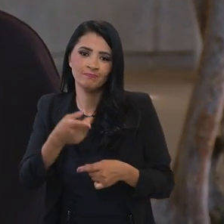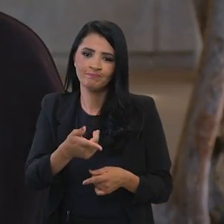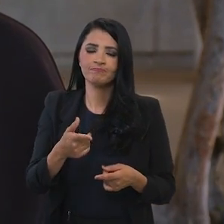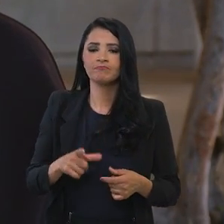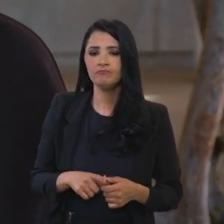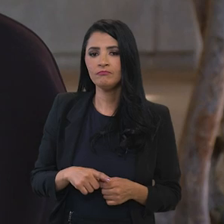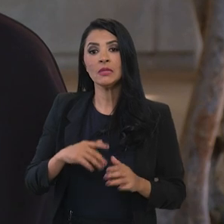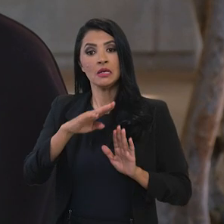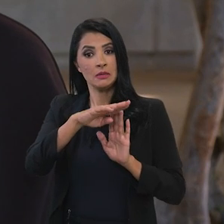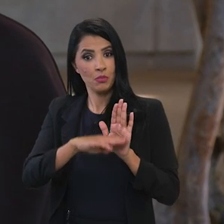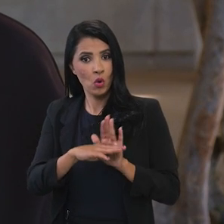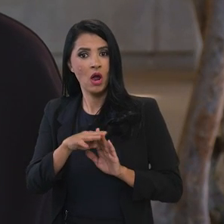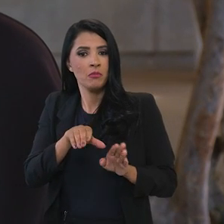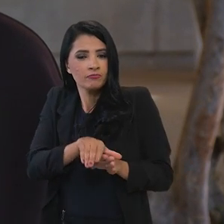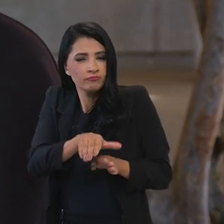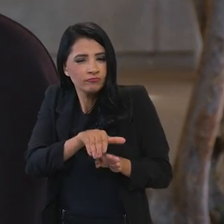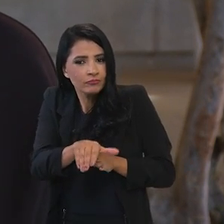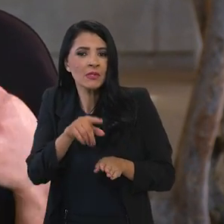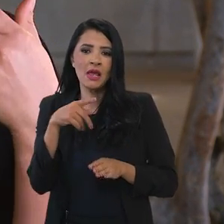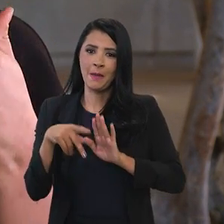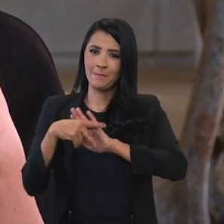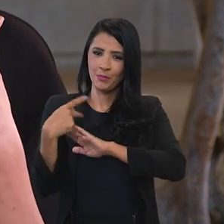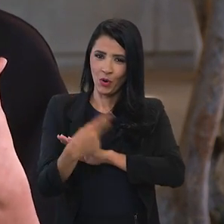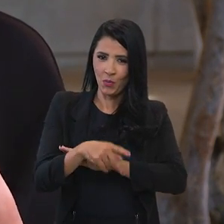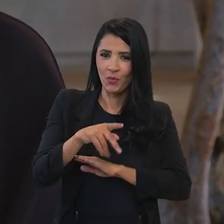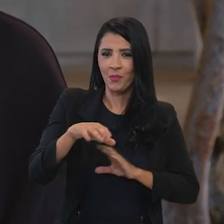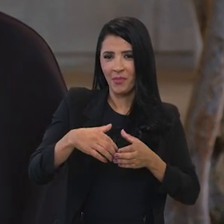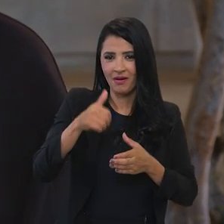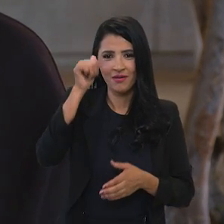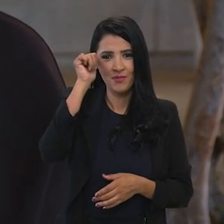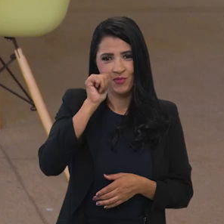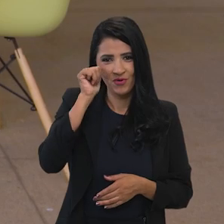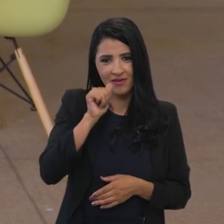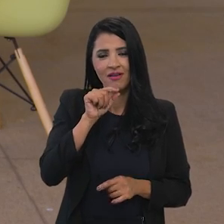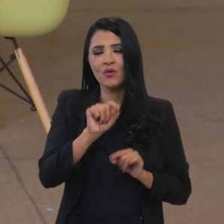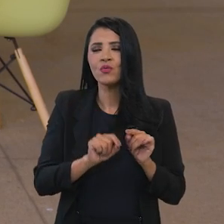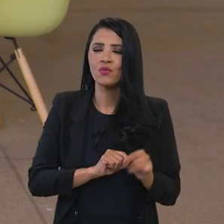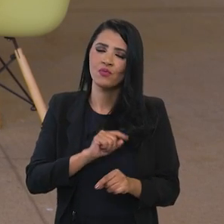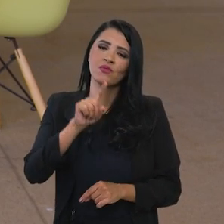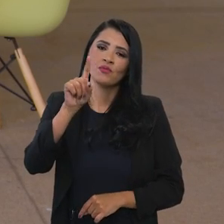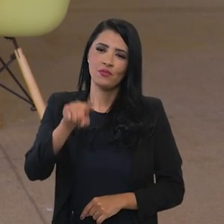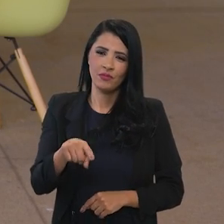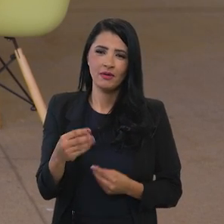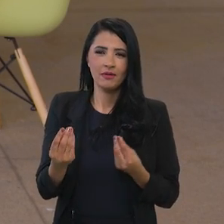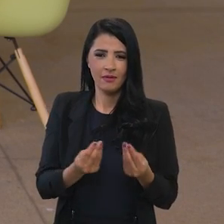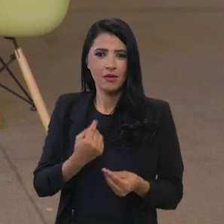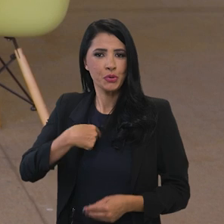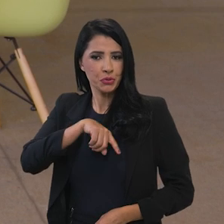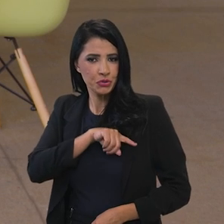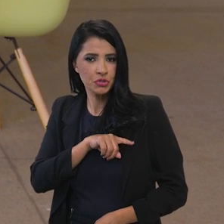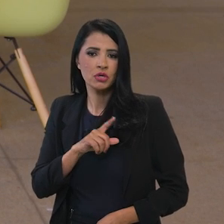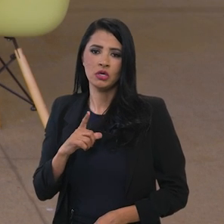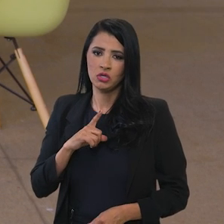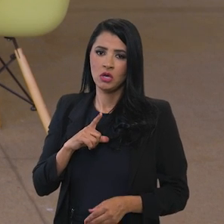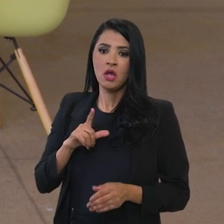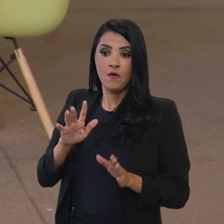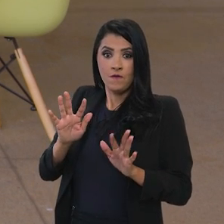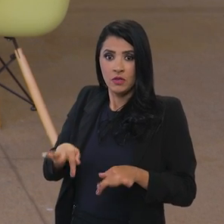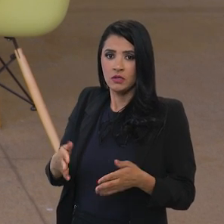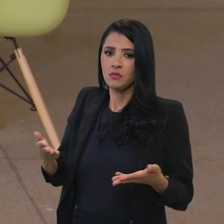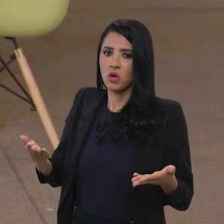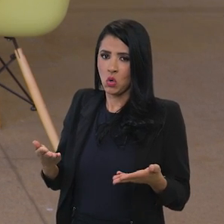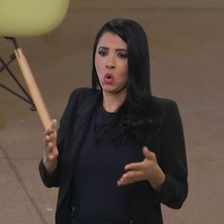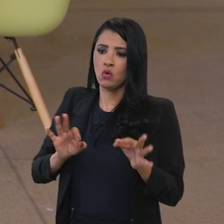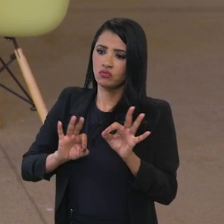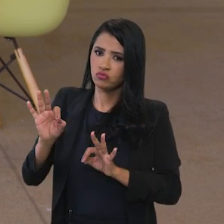programa de mentoria voltado para mulheres mulheres nas duas pontas é algo que enfim nós terminamos agora